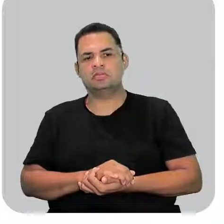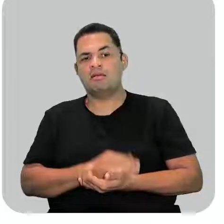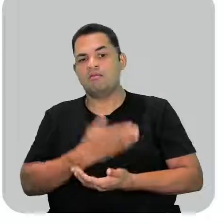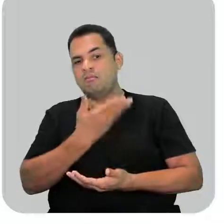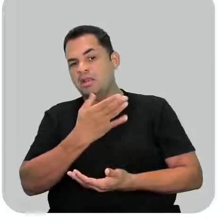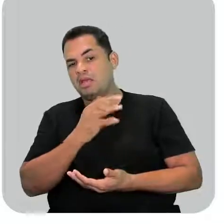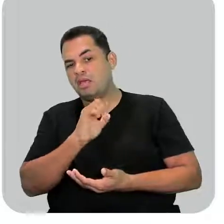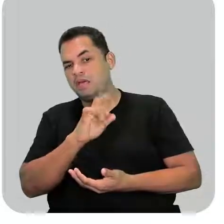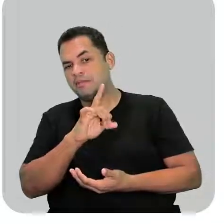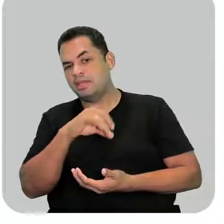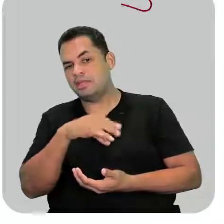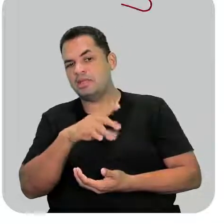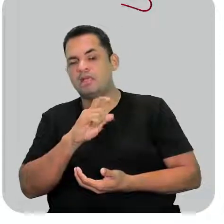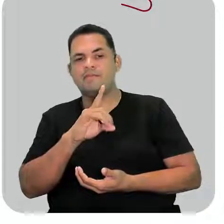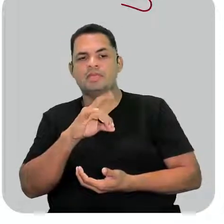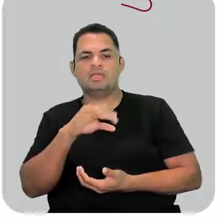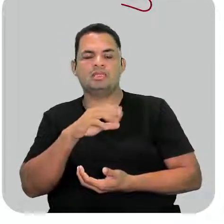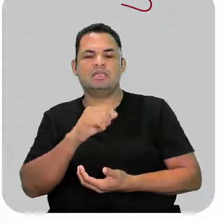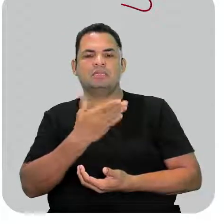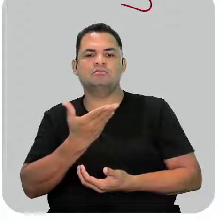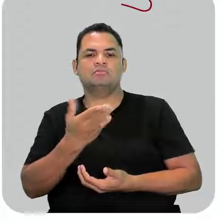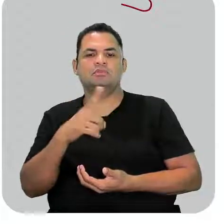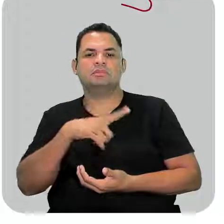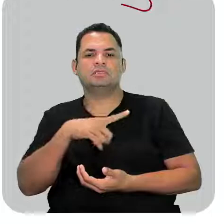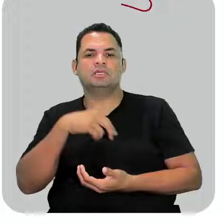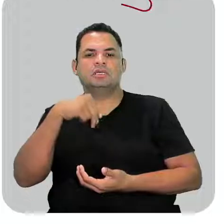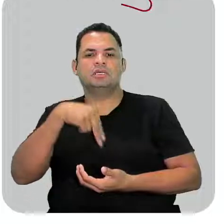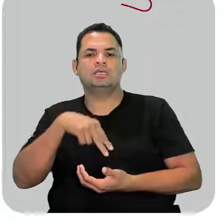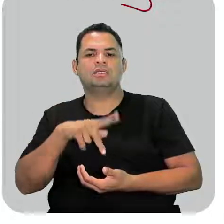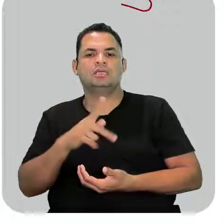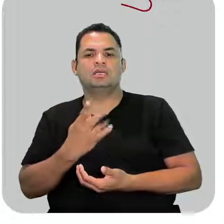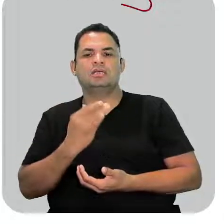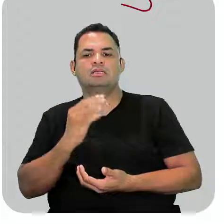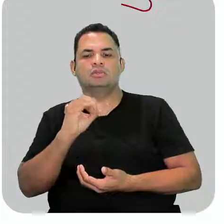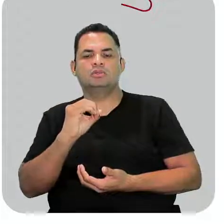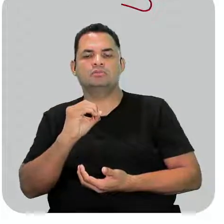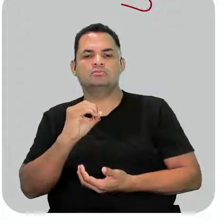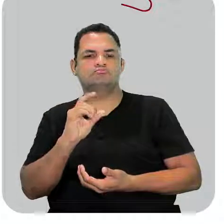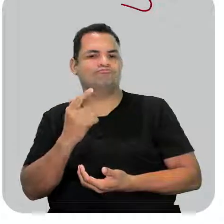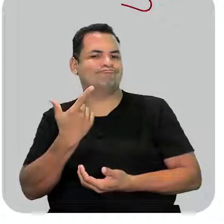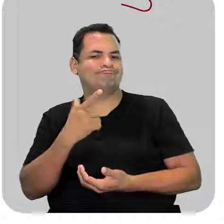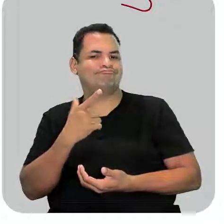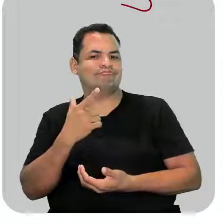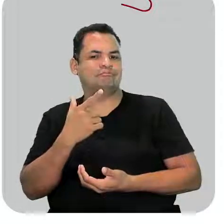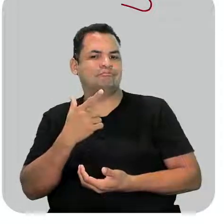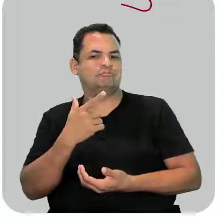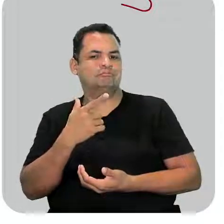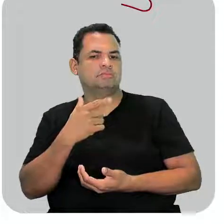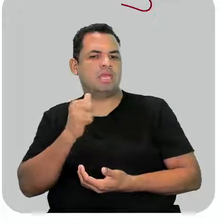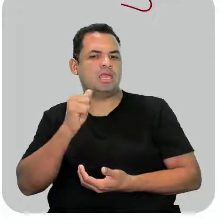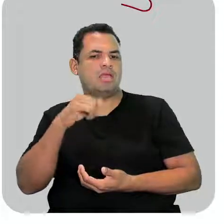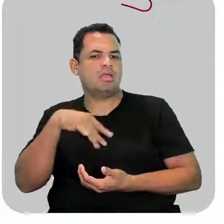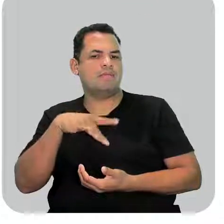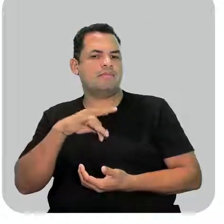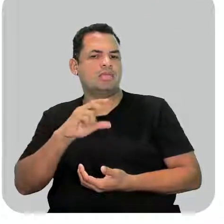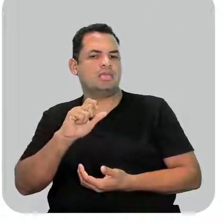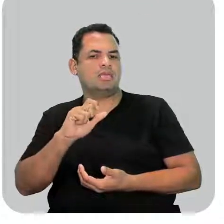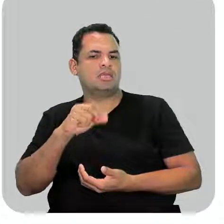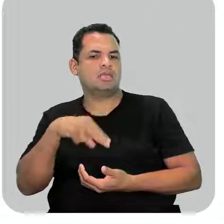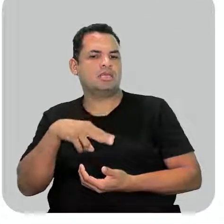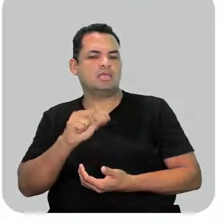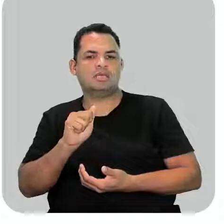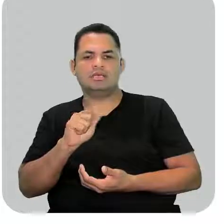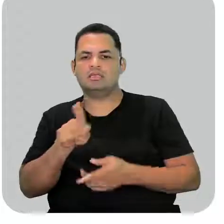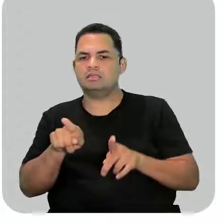amina, amida. Vamos ver se tem algum NH2? Nem tem amina e nem tem amida.